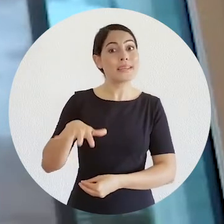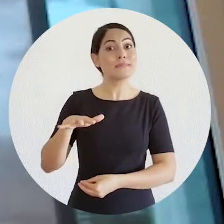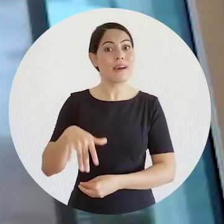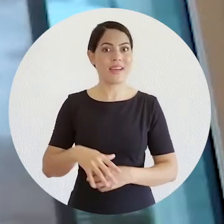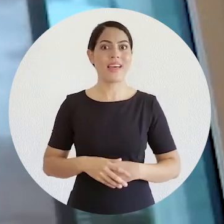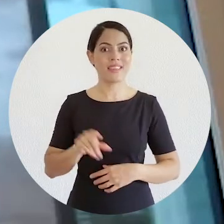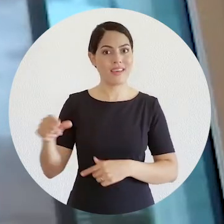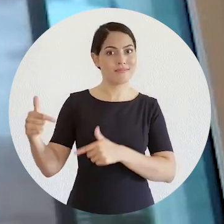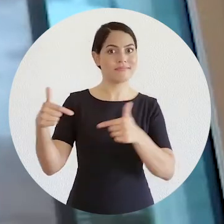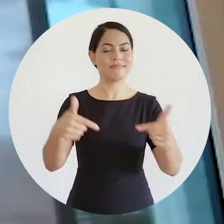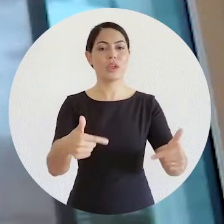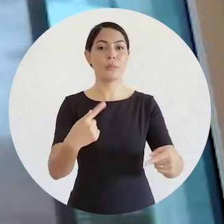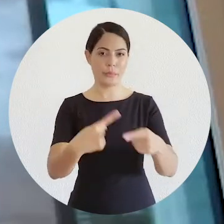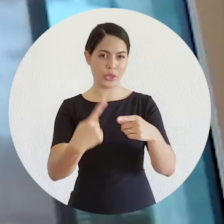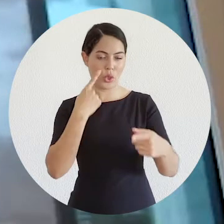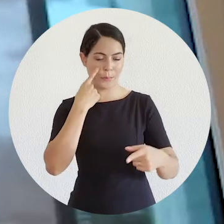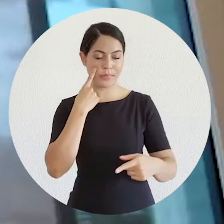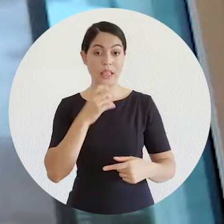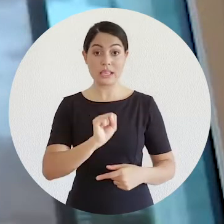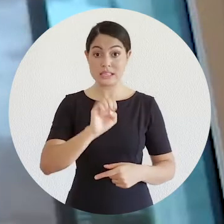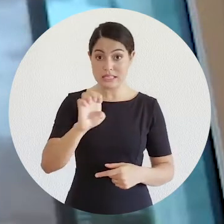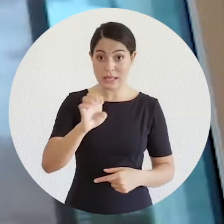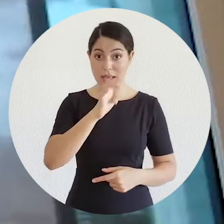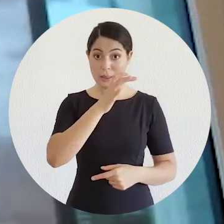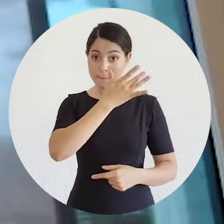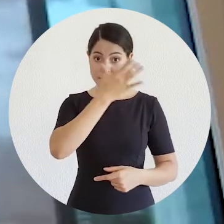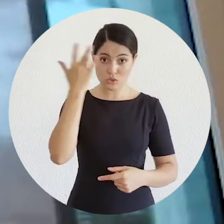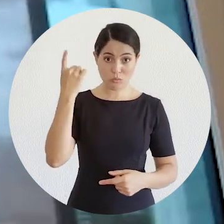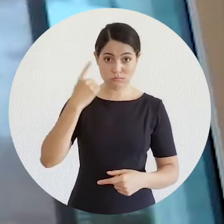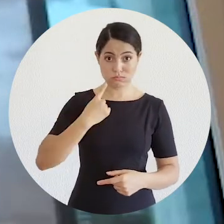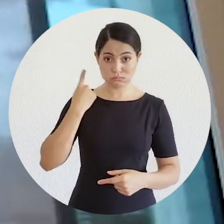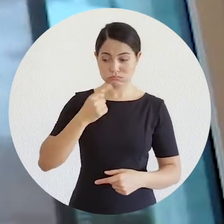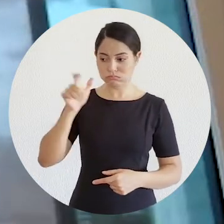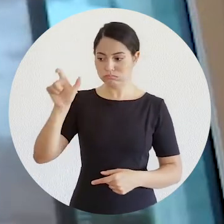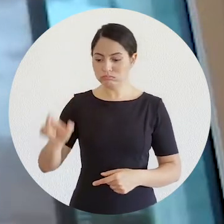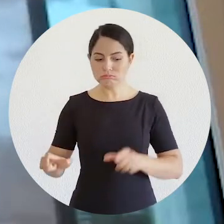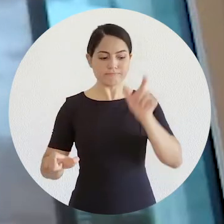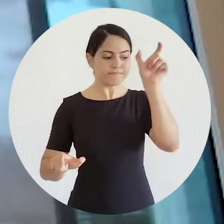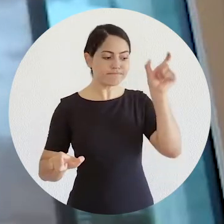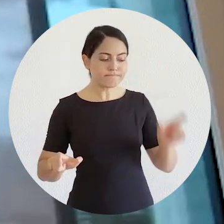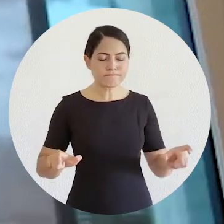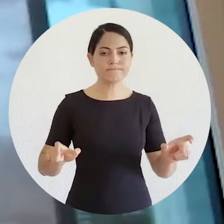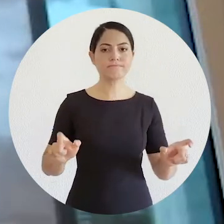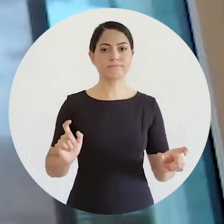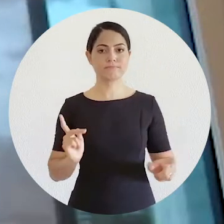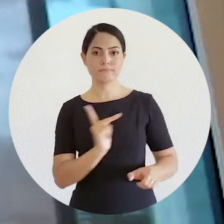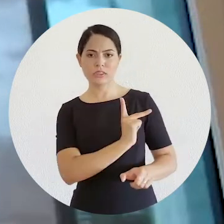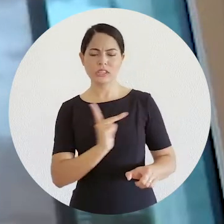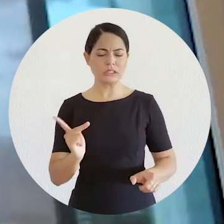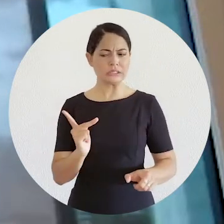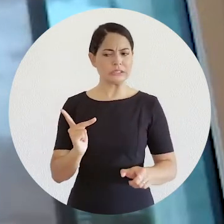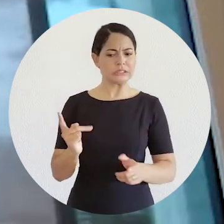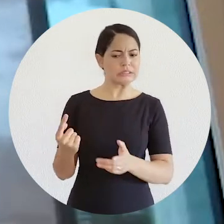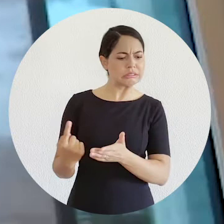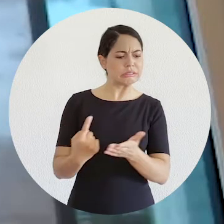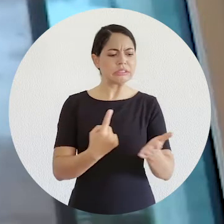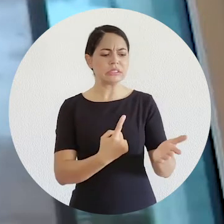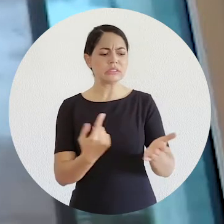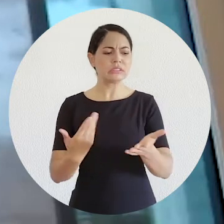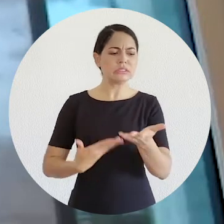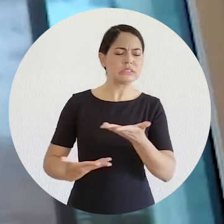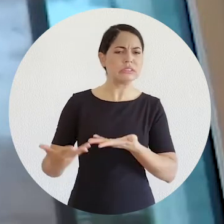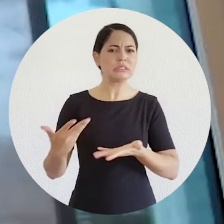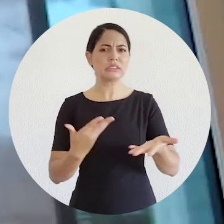E os advogados, que num primeiro momento viam esse procedimento com alguma ressalva,